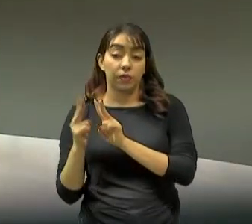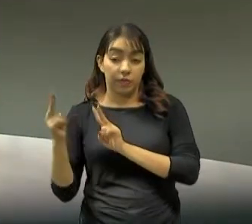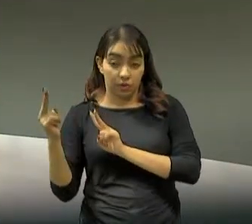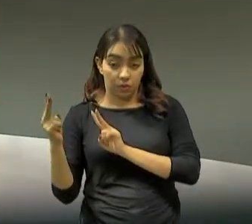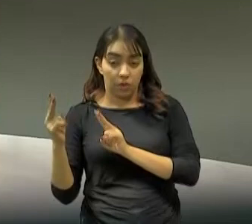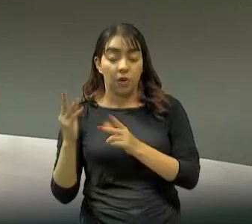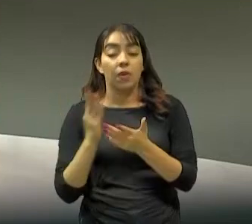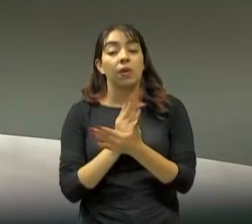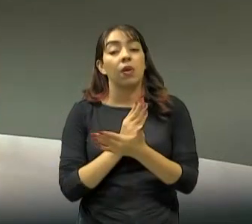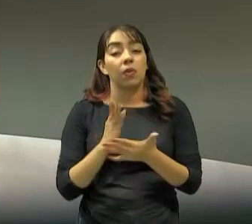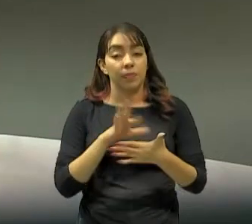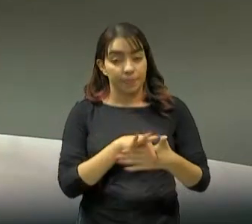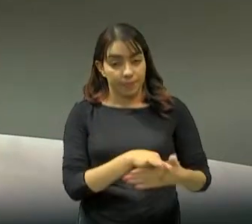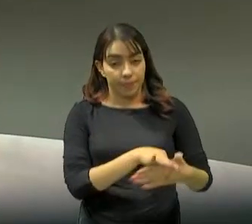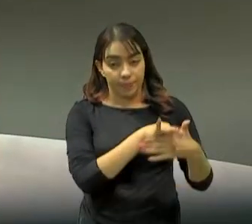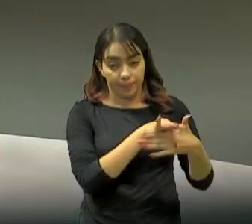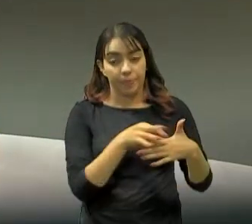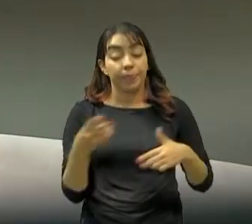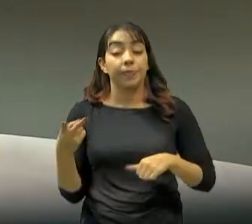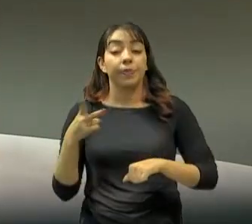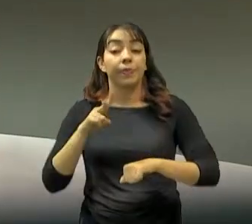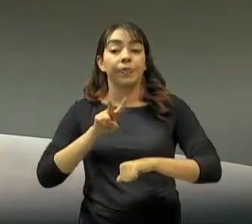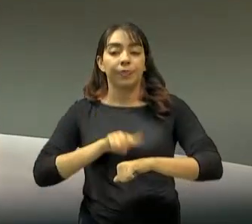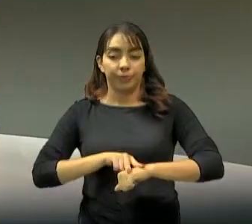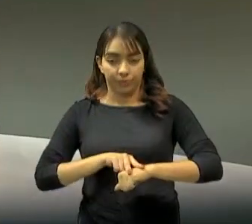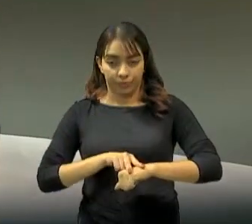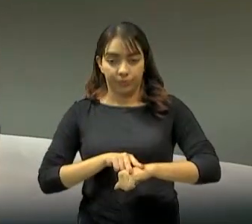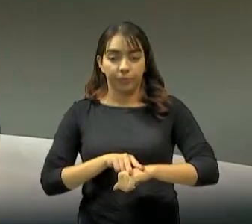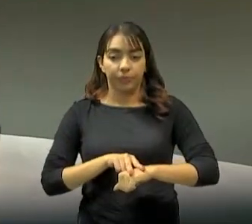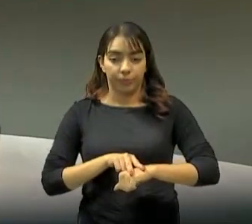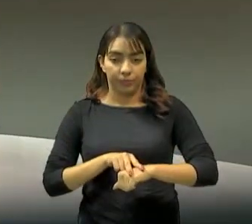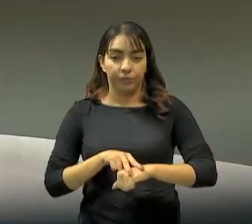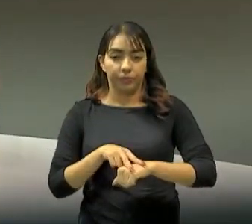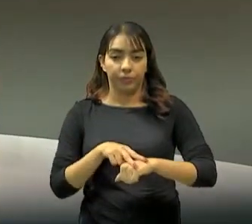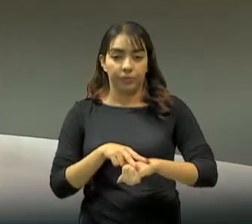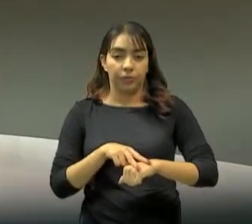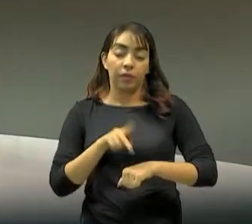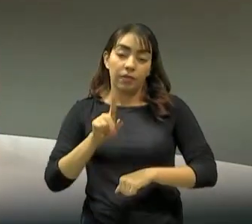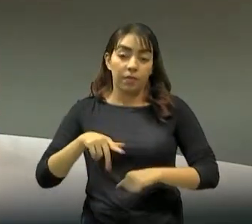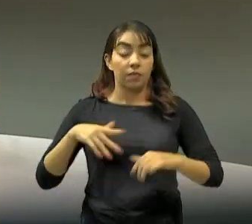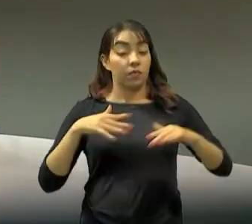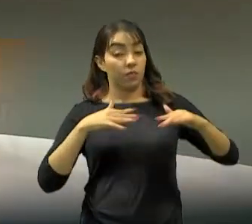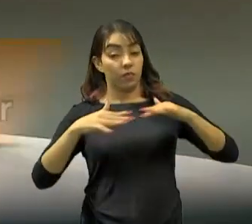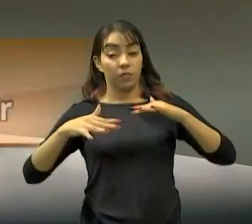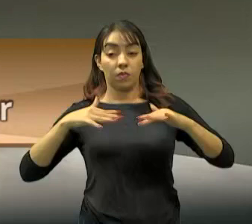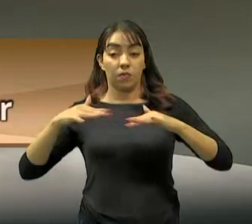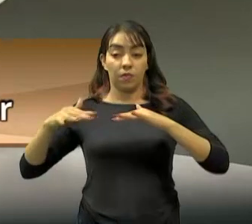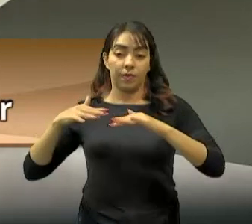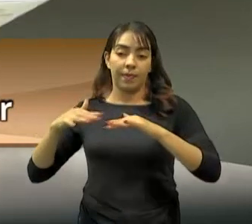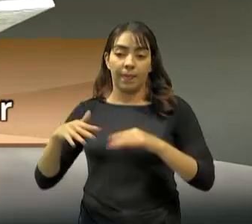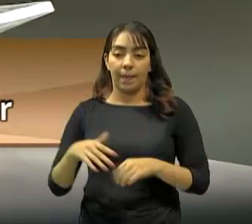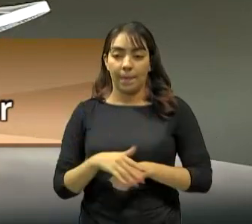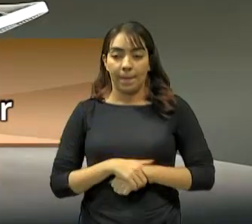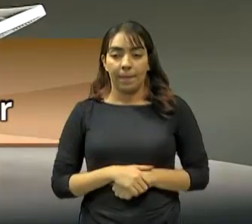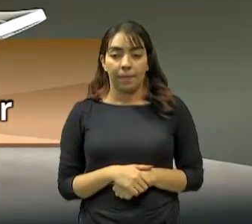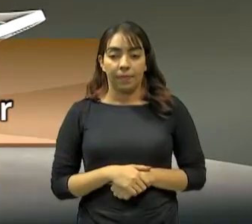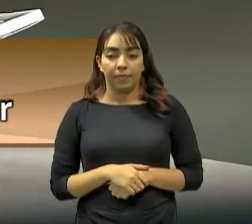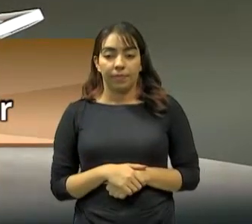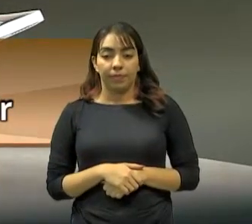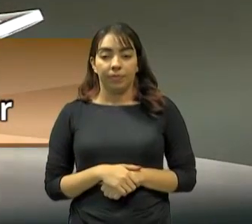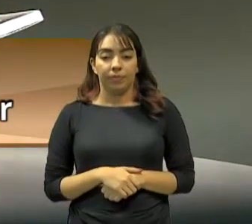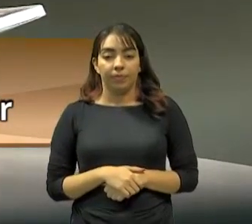estão aqui em Fortaleza estarão presentes para a gente fazer um dinamismo nesse lançamento. E aí,